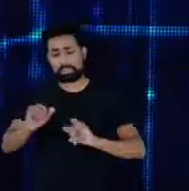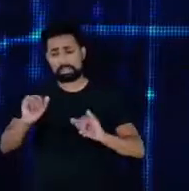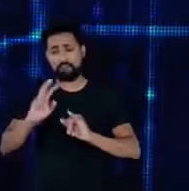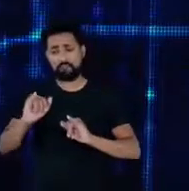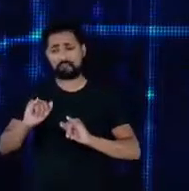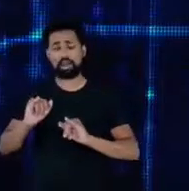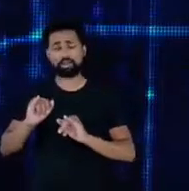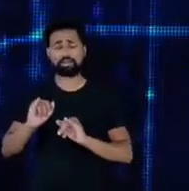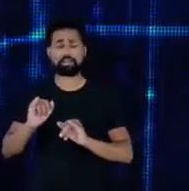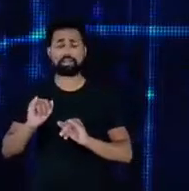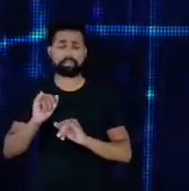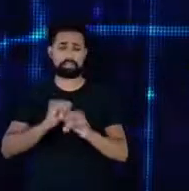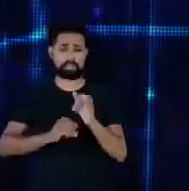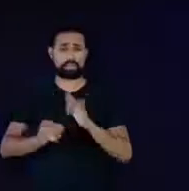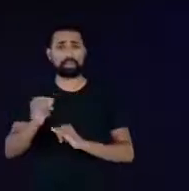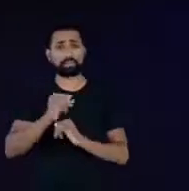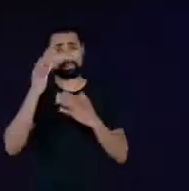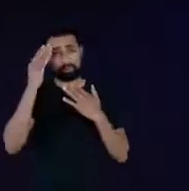obrigada